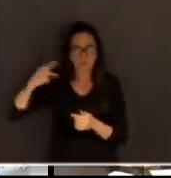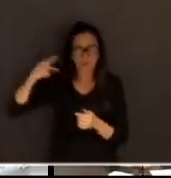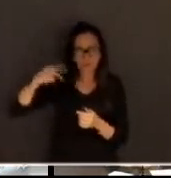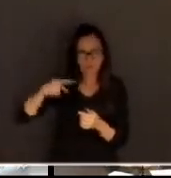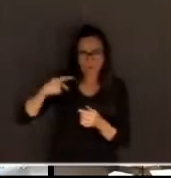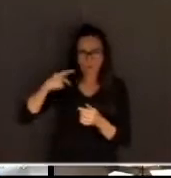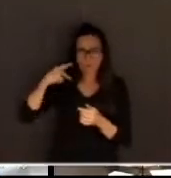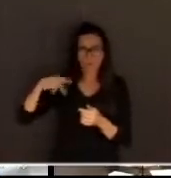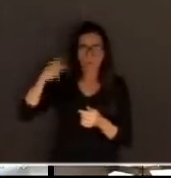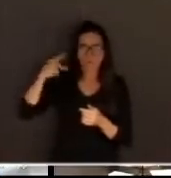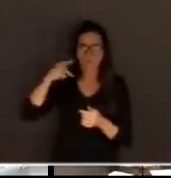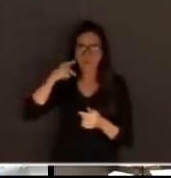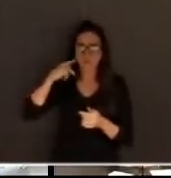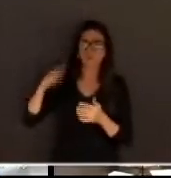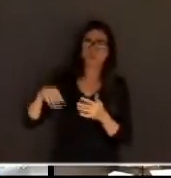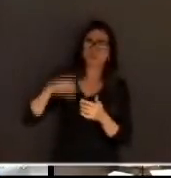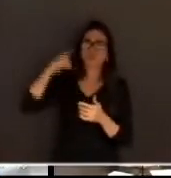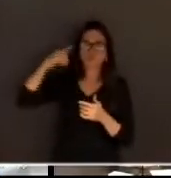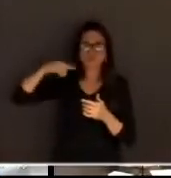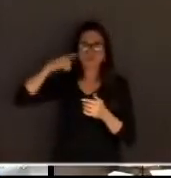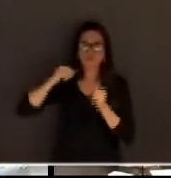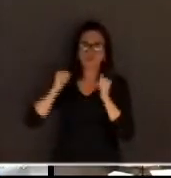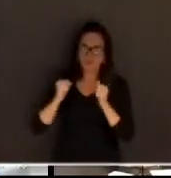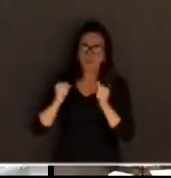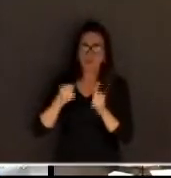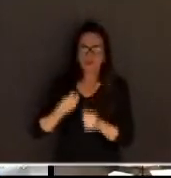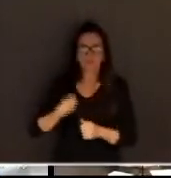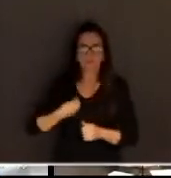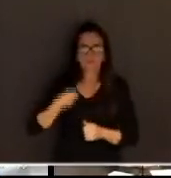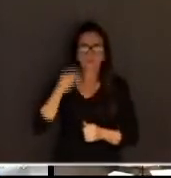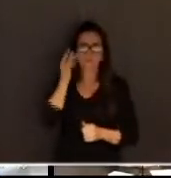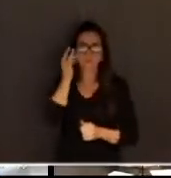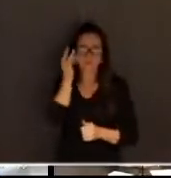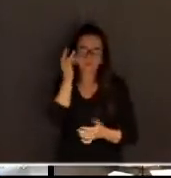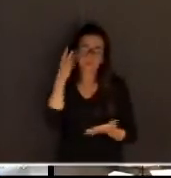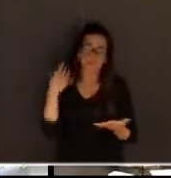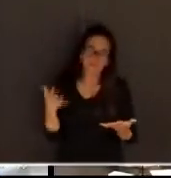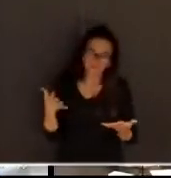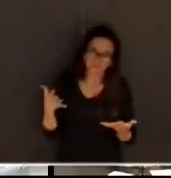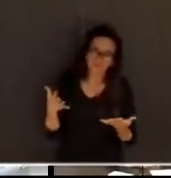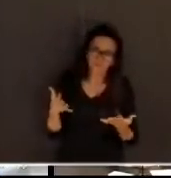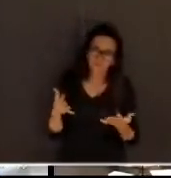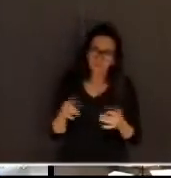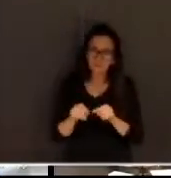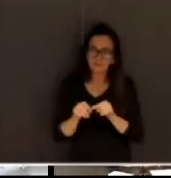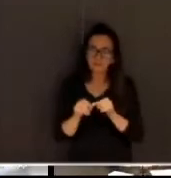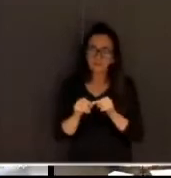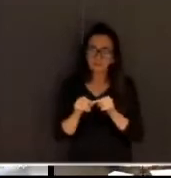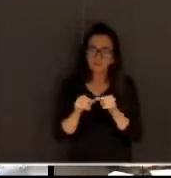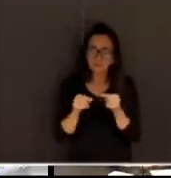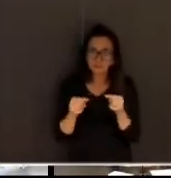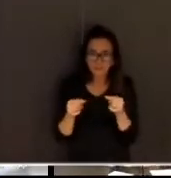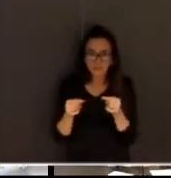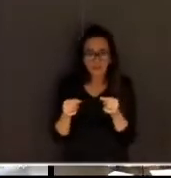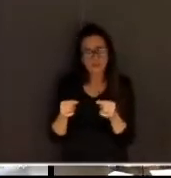podem estar presentes. Bem, e não pode estar presente, nós estaremos presentes.